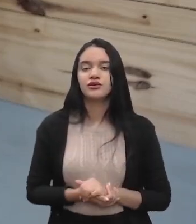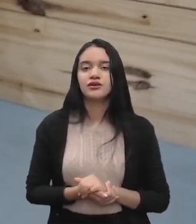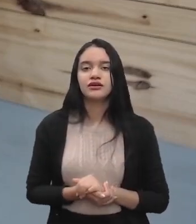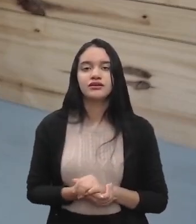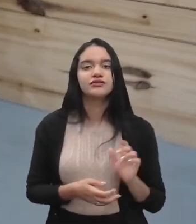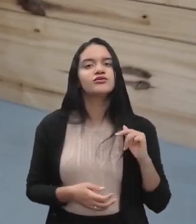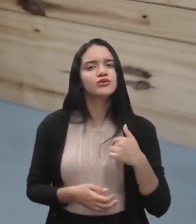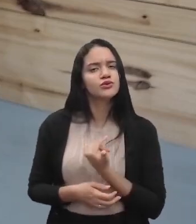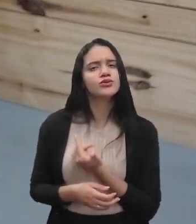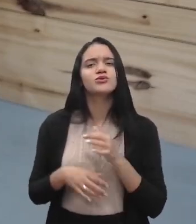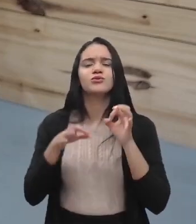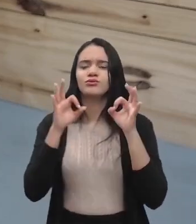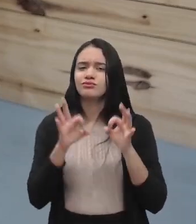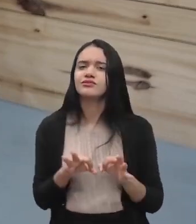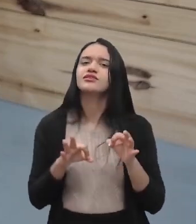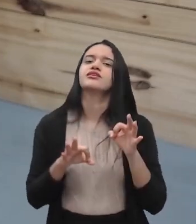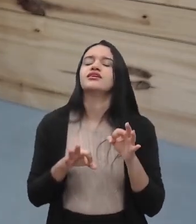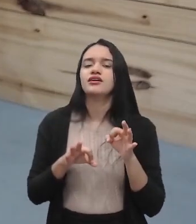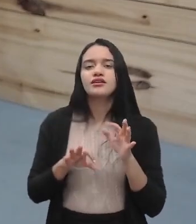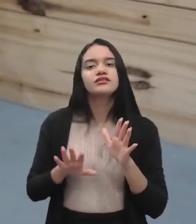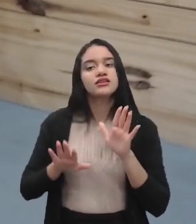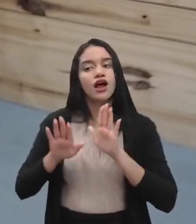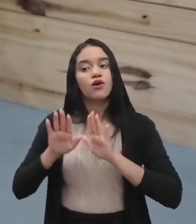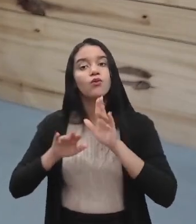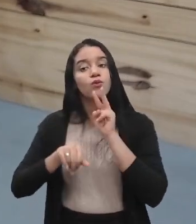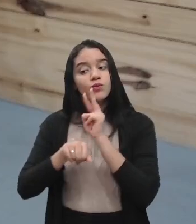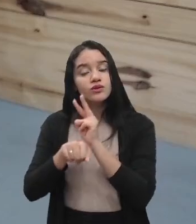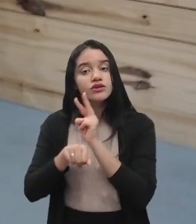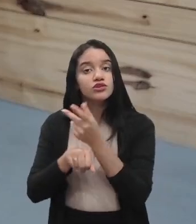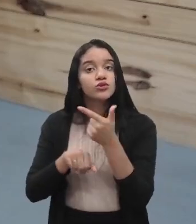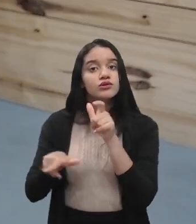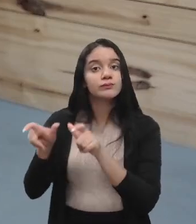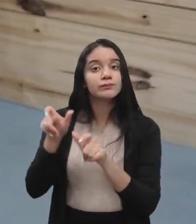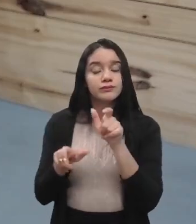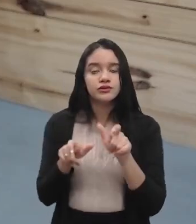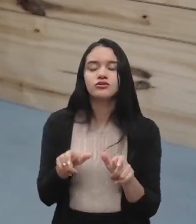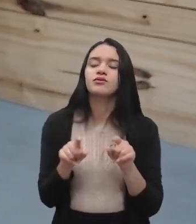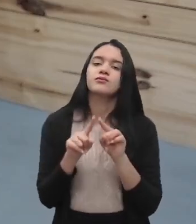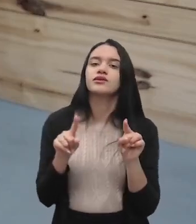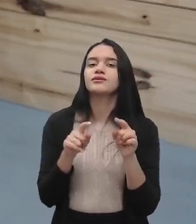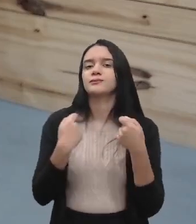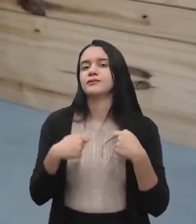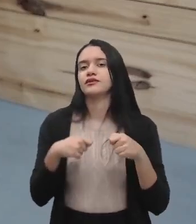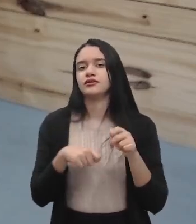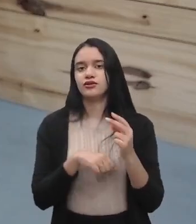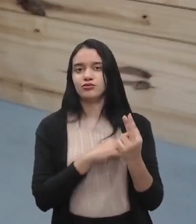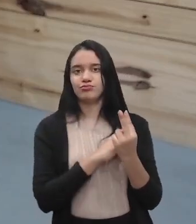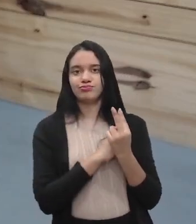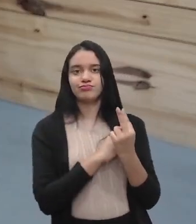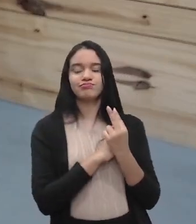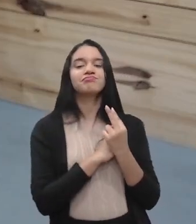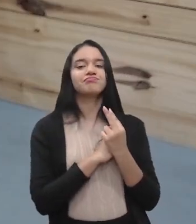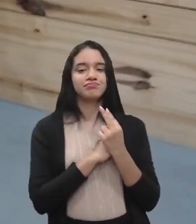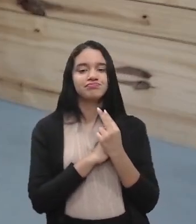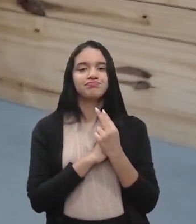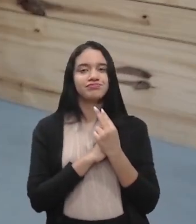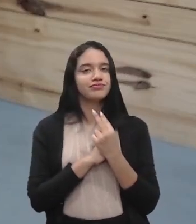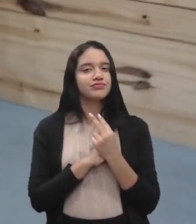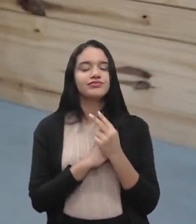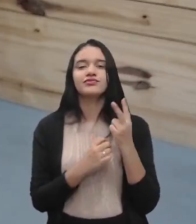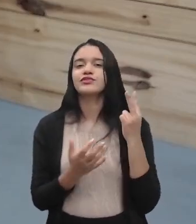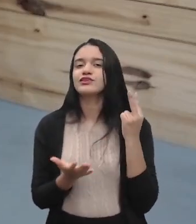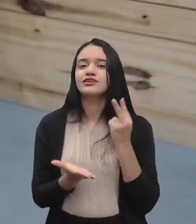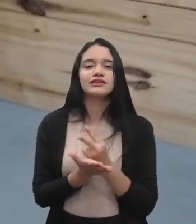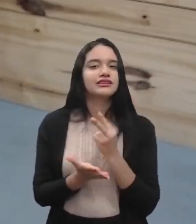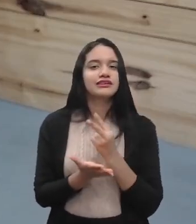com certeza está cuidando de outras pessoas, mas aí também a gente precisa cuidar direitinho, né? A gente precisa estar sempre